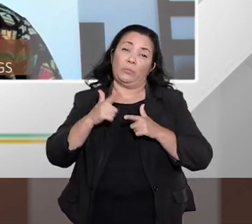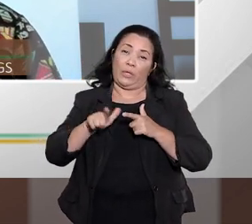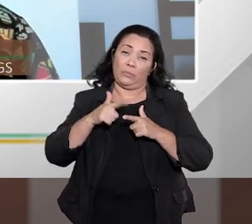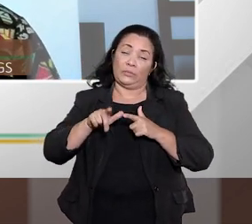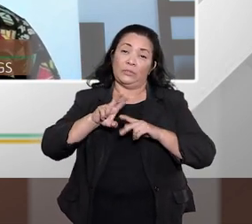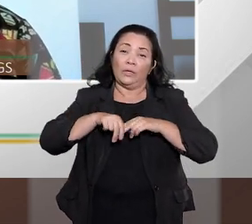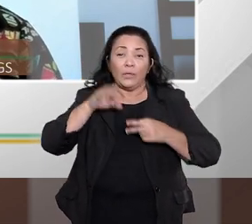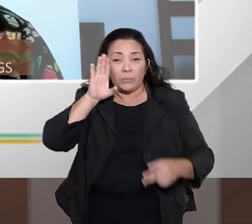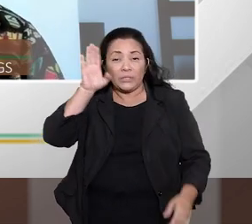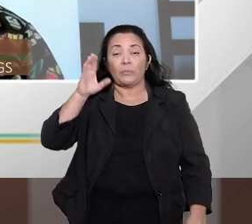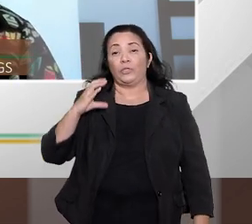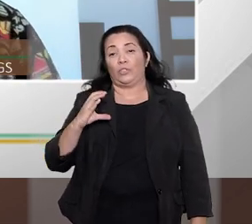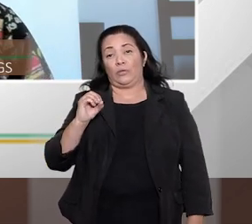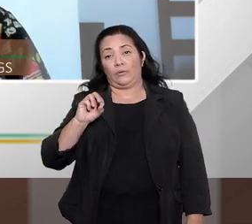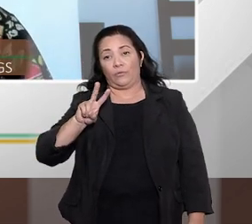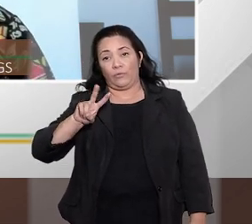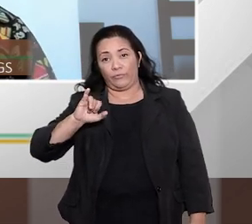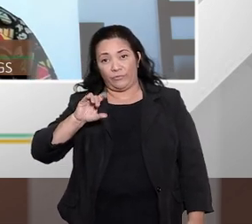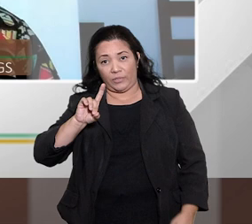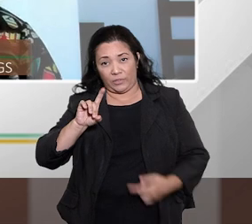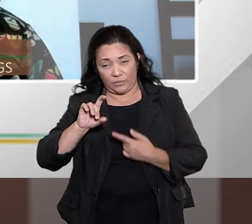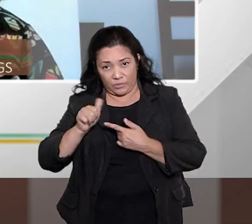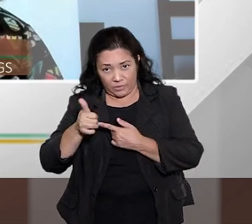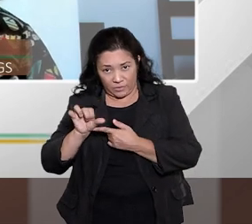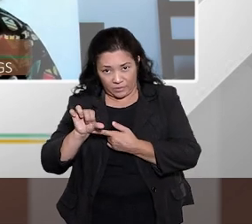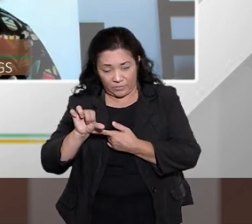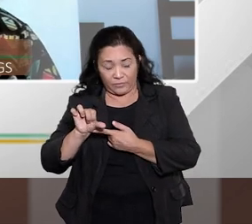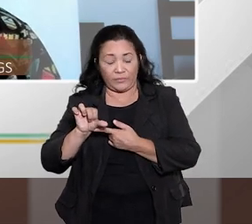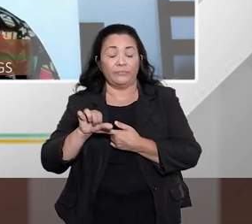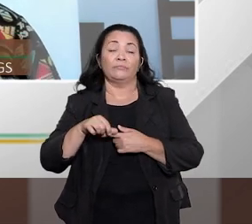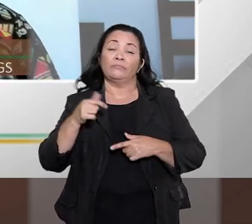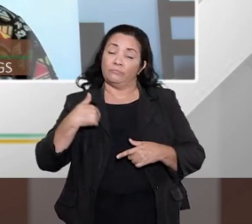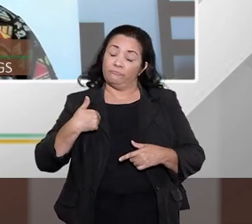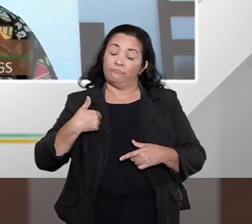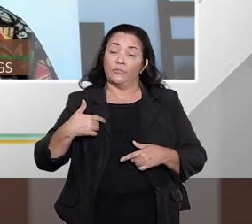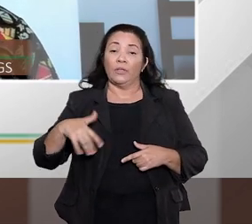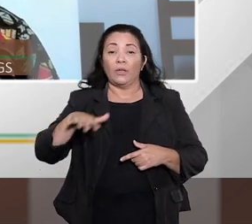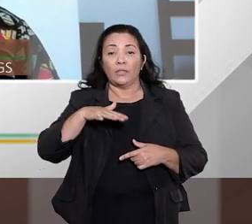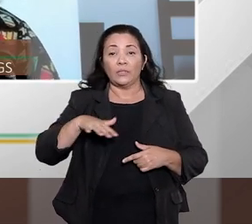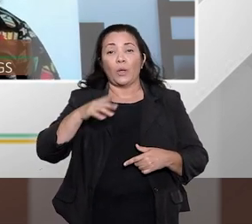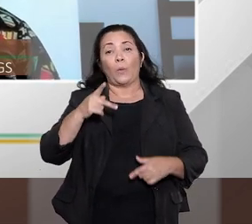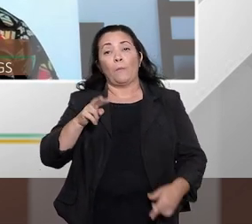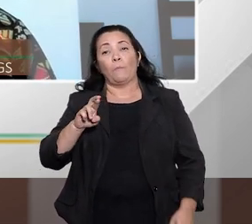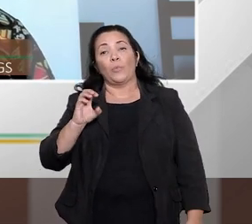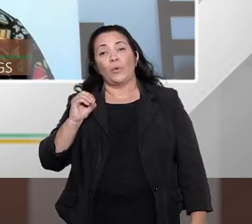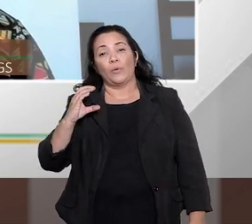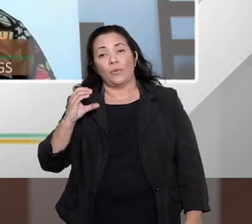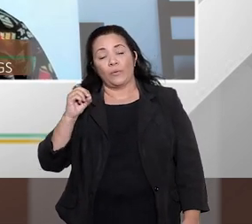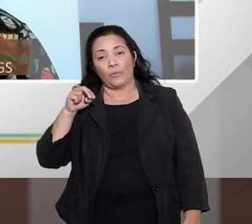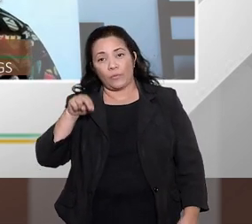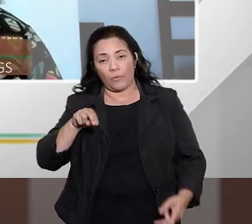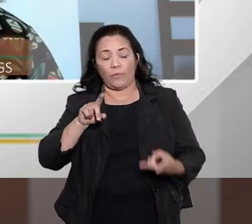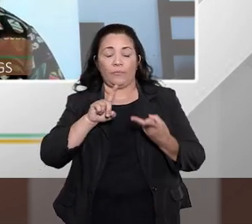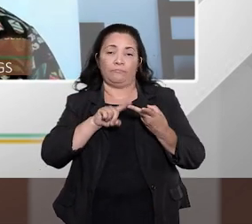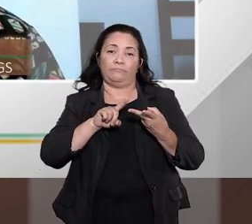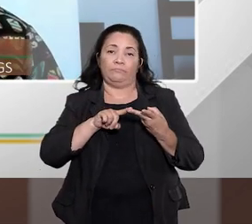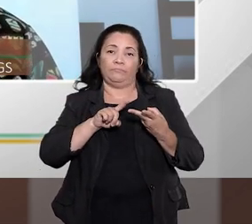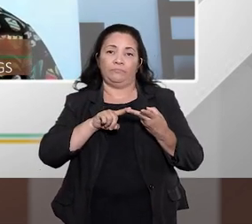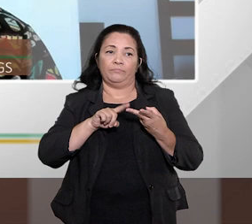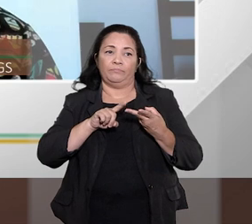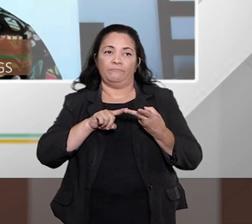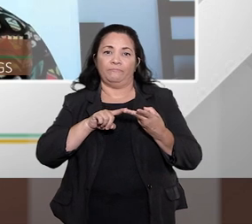então na prática nós temos esforços importantes dos Procons do movimento